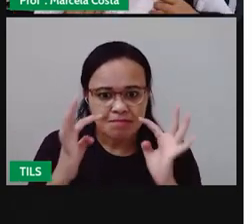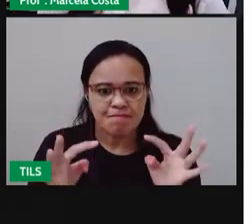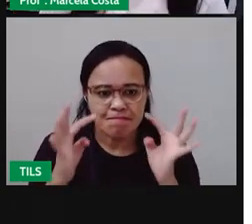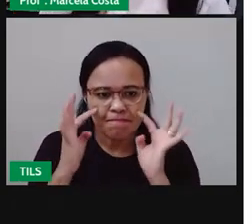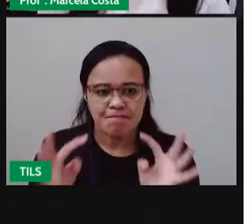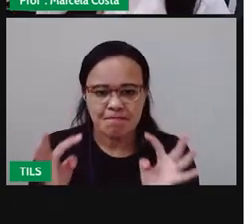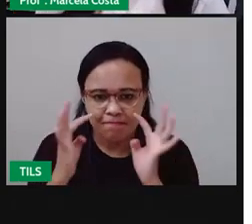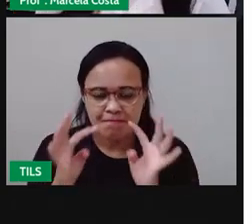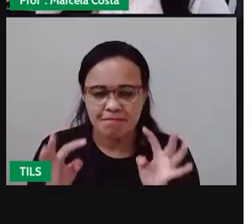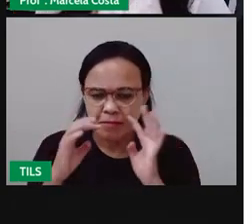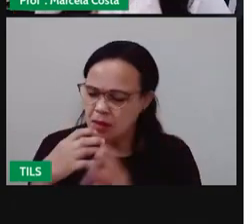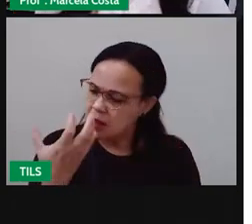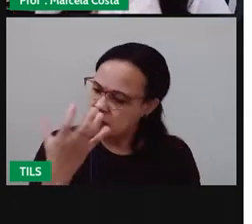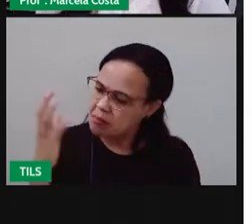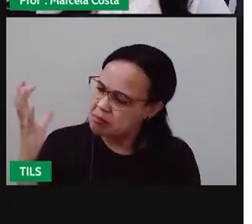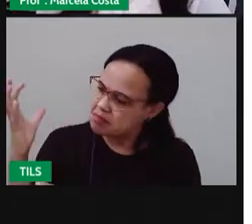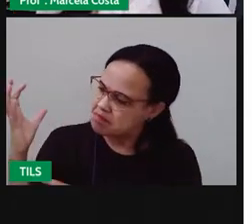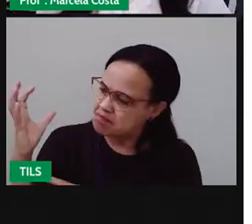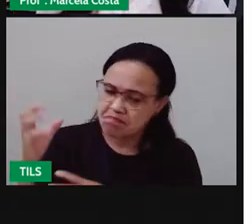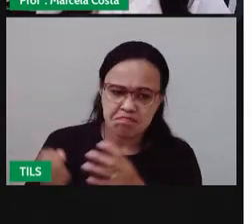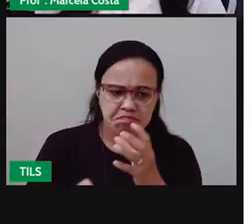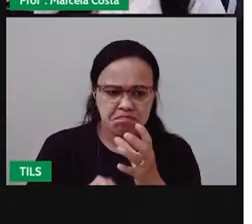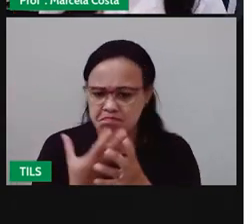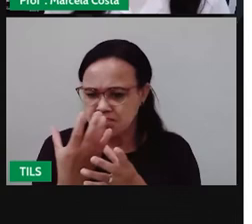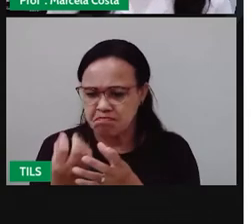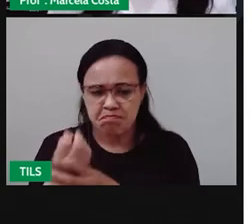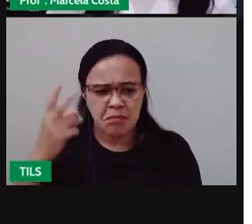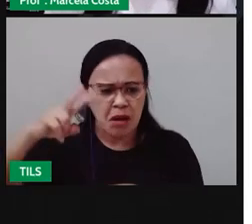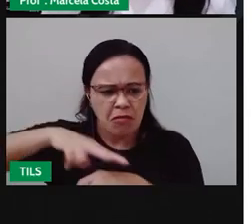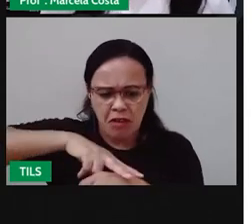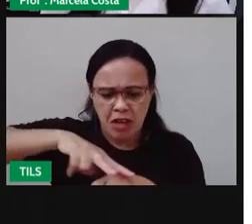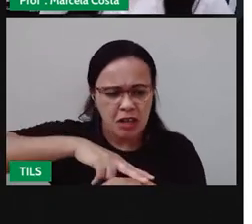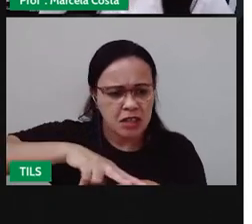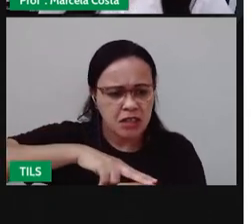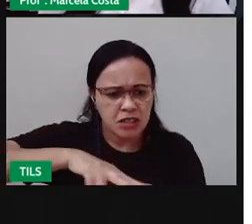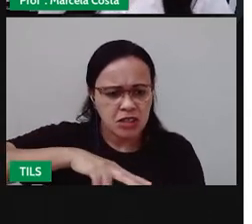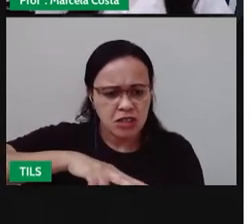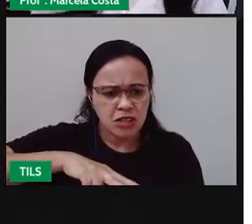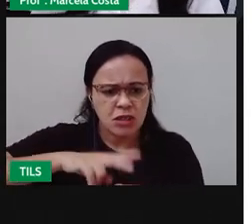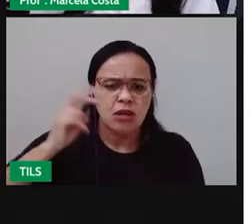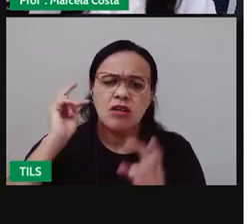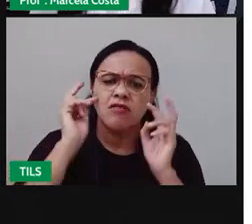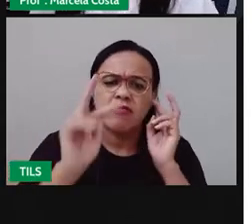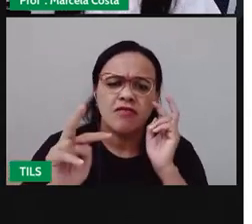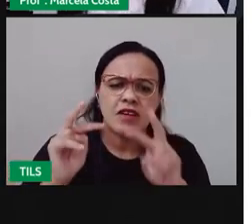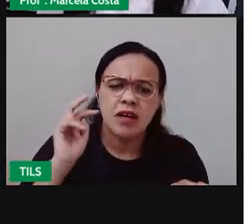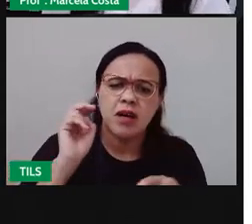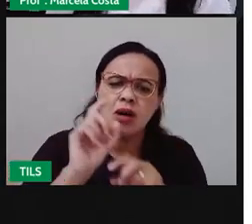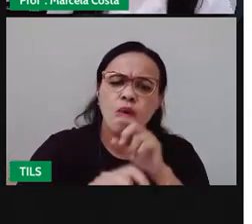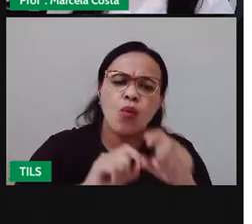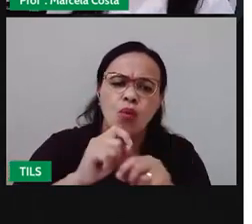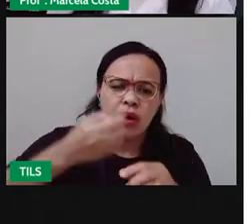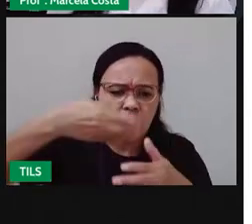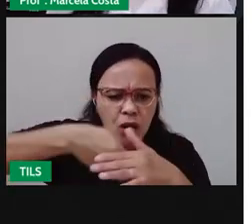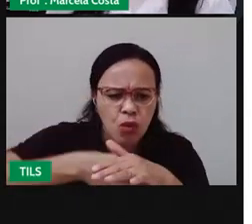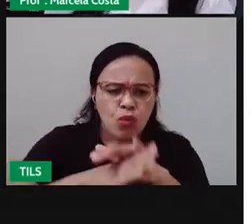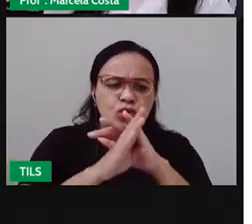plantas você vê você vê um coqueiro você vê uma palmeira